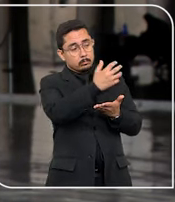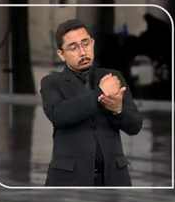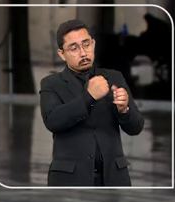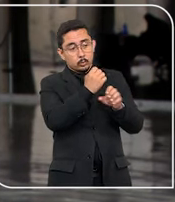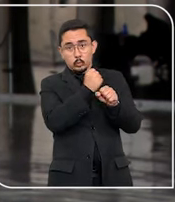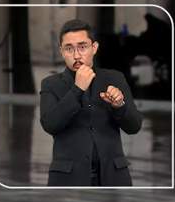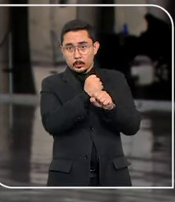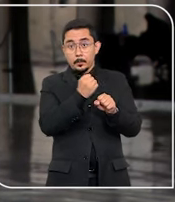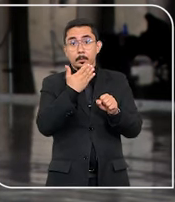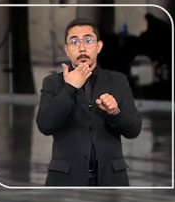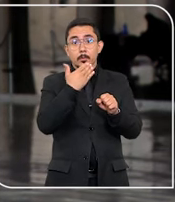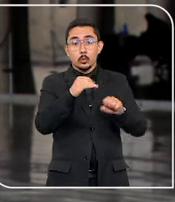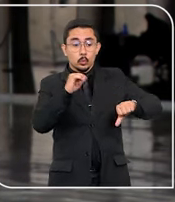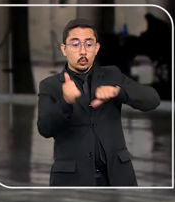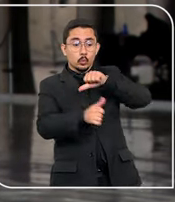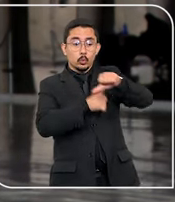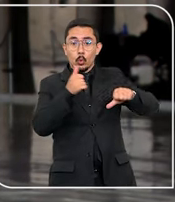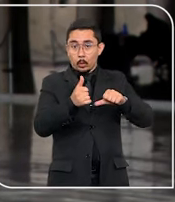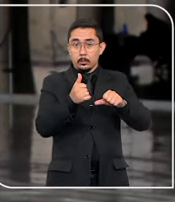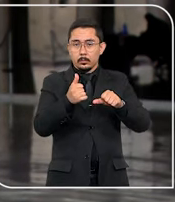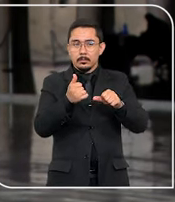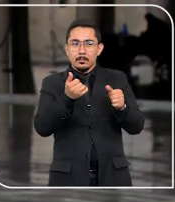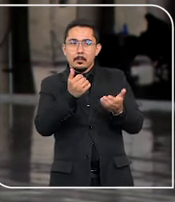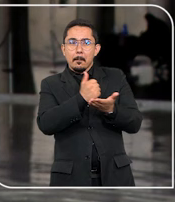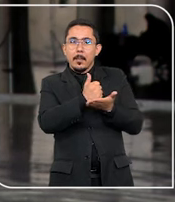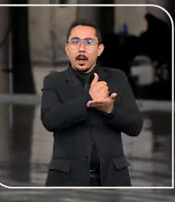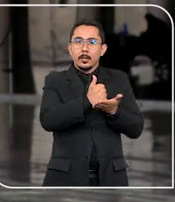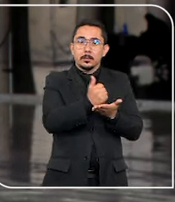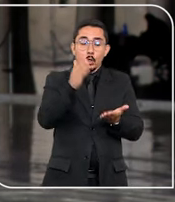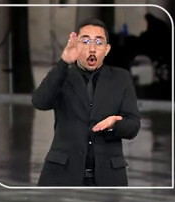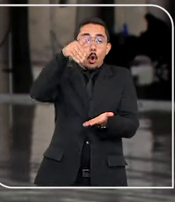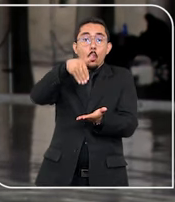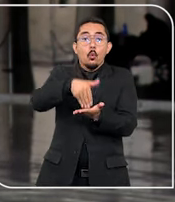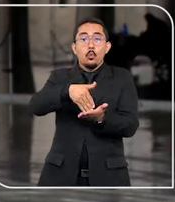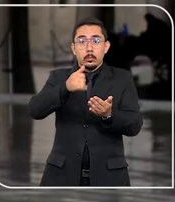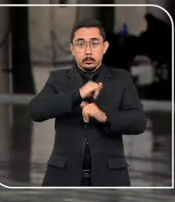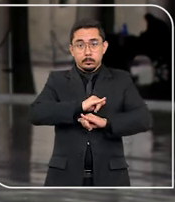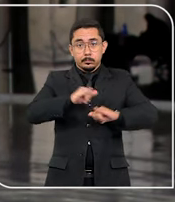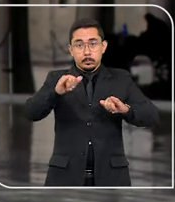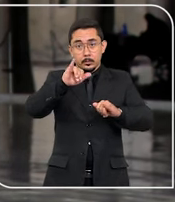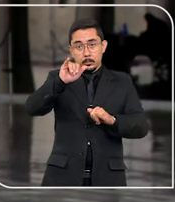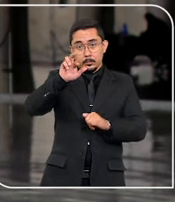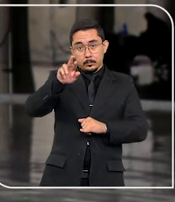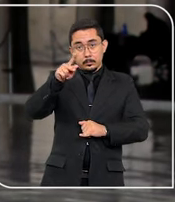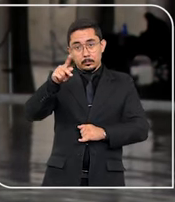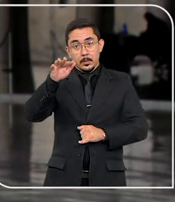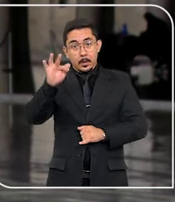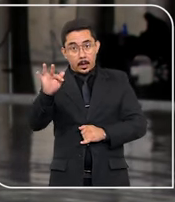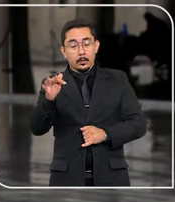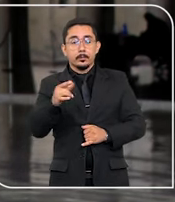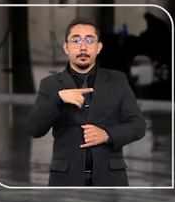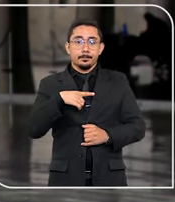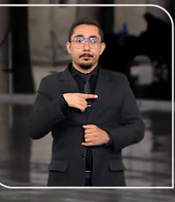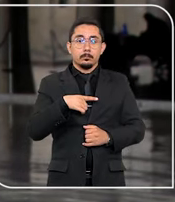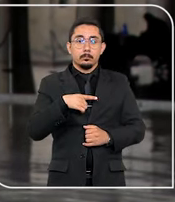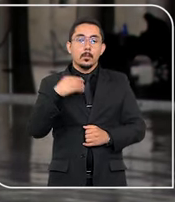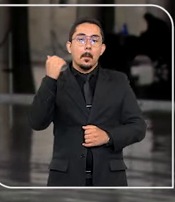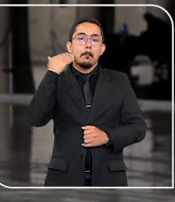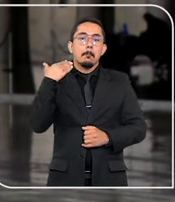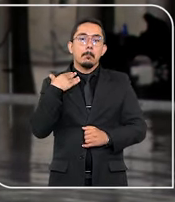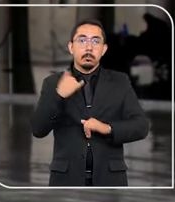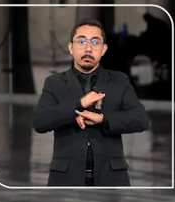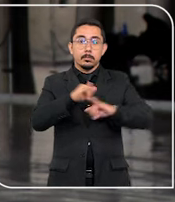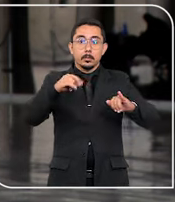pediram a transferência das cotas com base no valor da última declaração de imposto de renda apresentada pelo falecido. E o banco